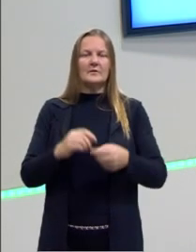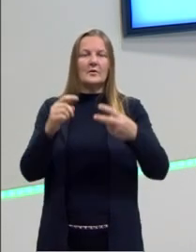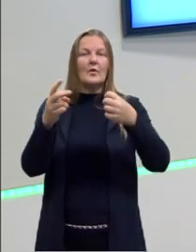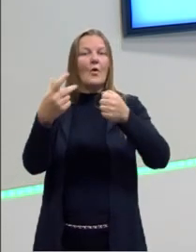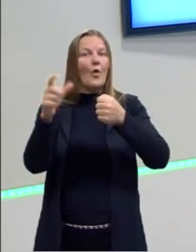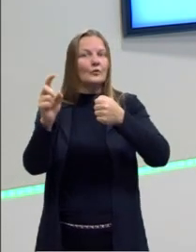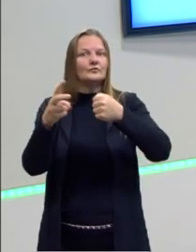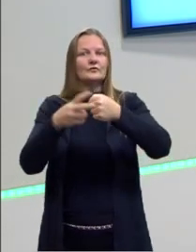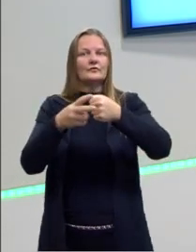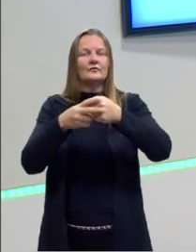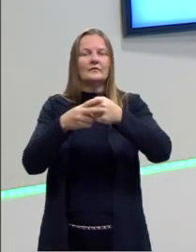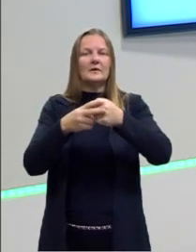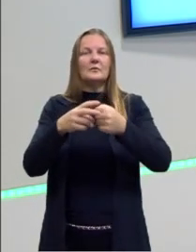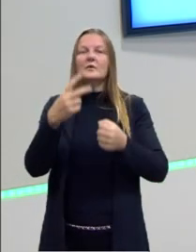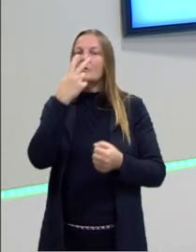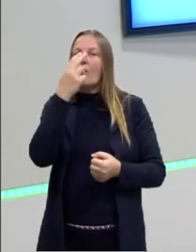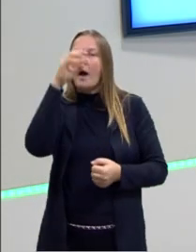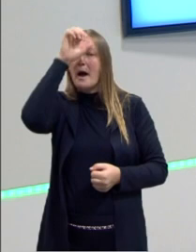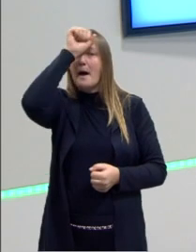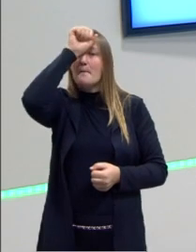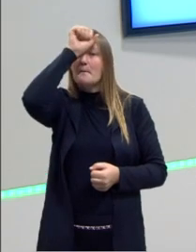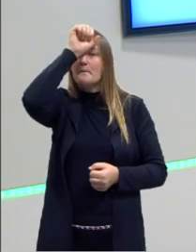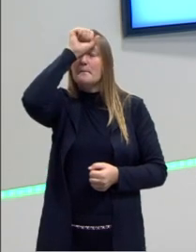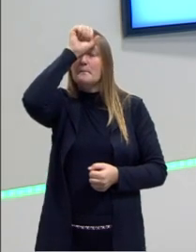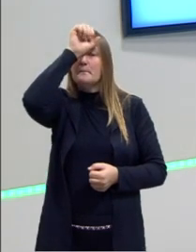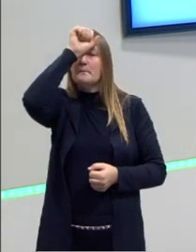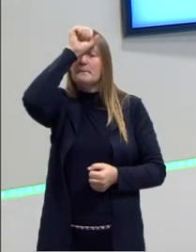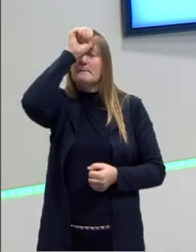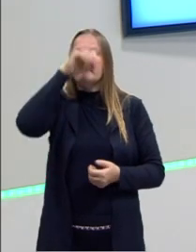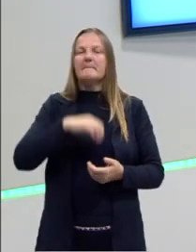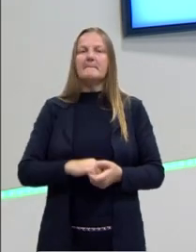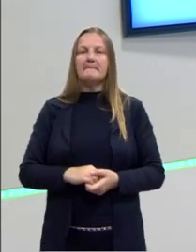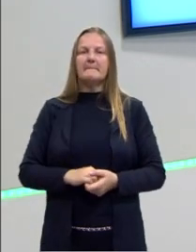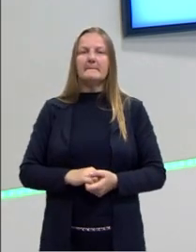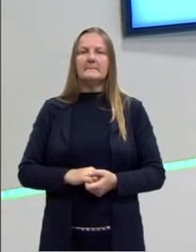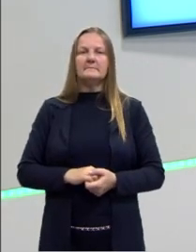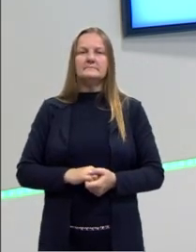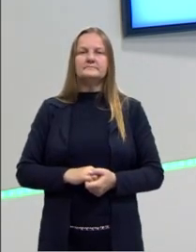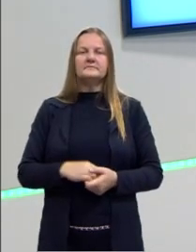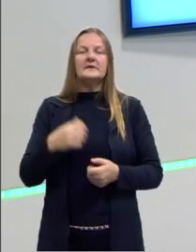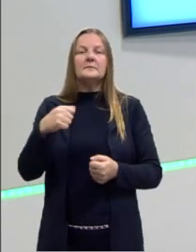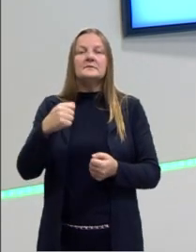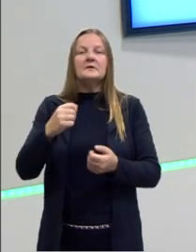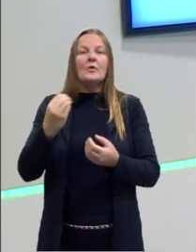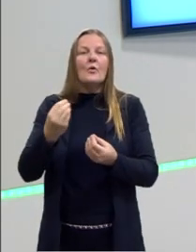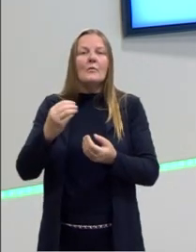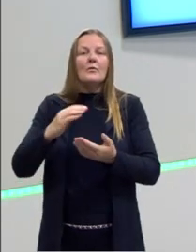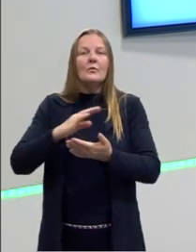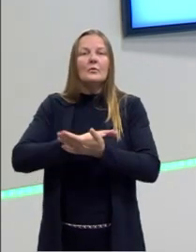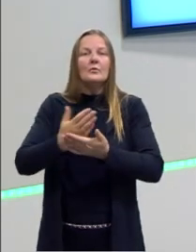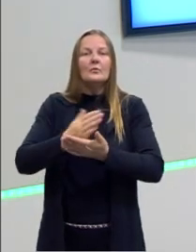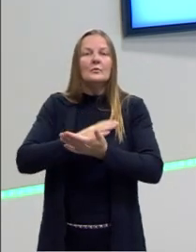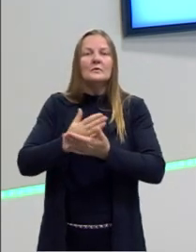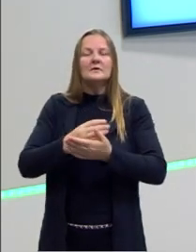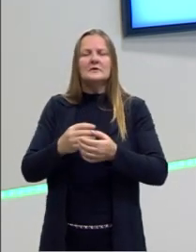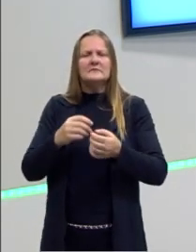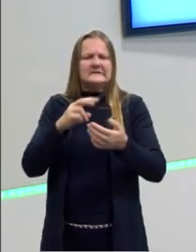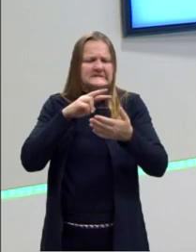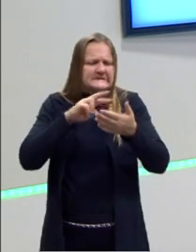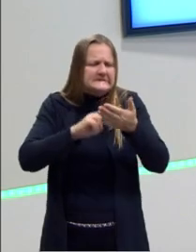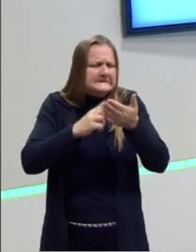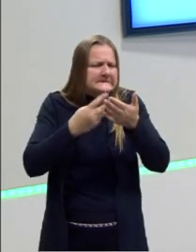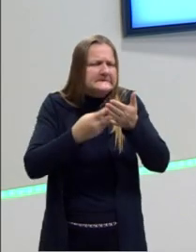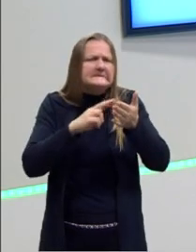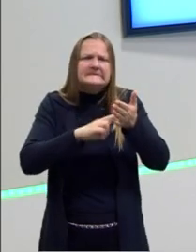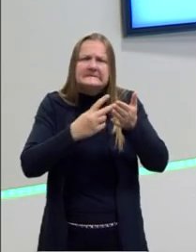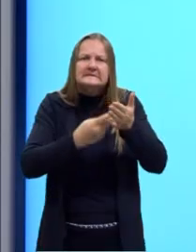que eu sei que é o verbo aprender. Então, gente, eu não preciso fazer uma tradução, passar um tempo, gastar um tempo aqui